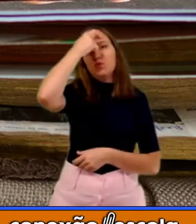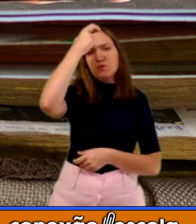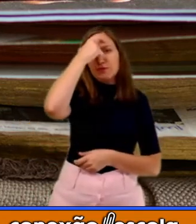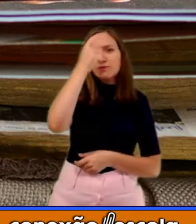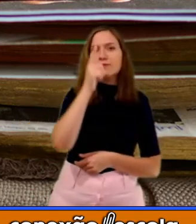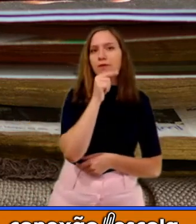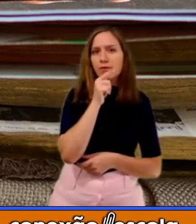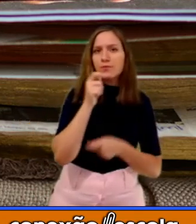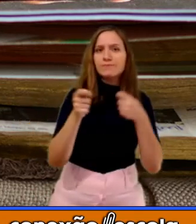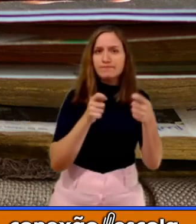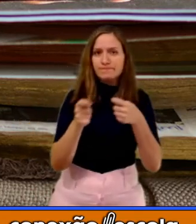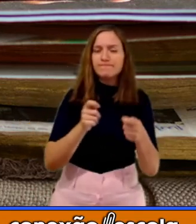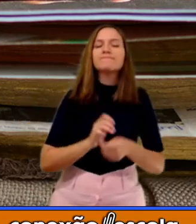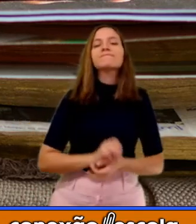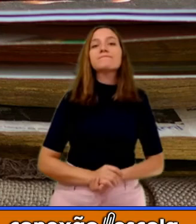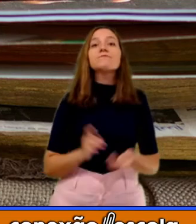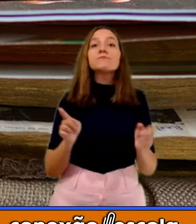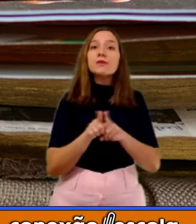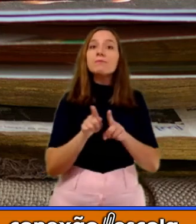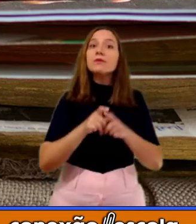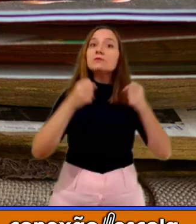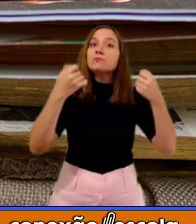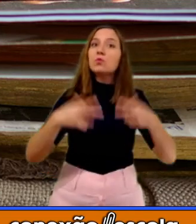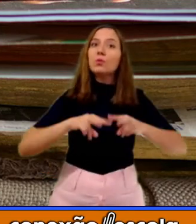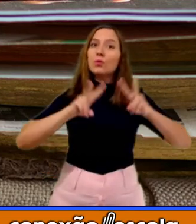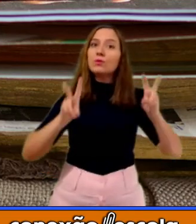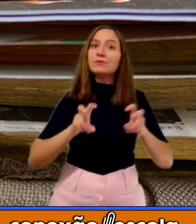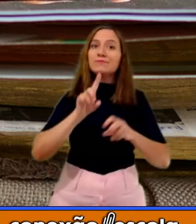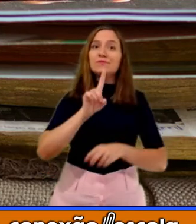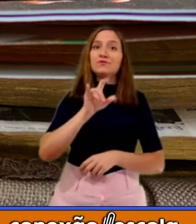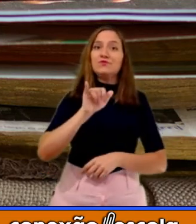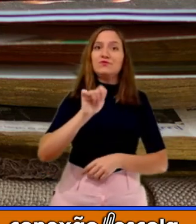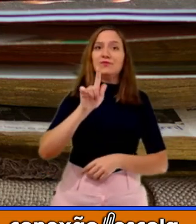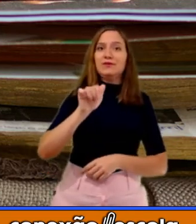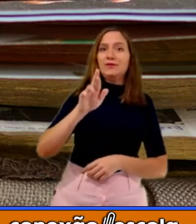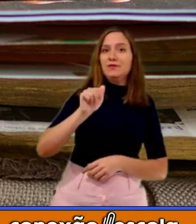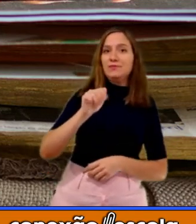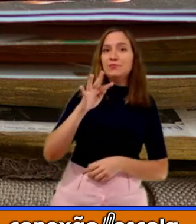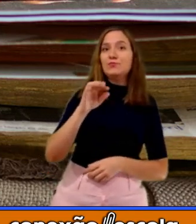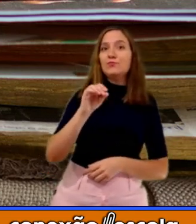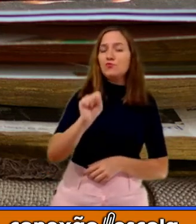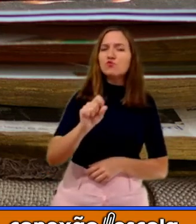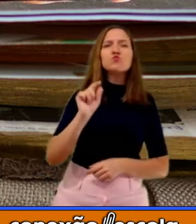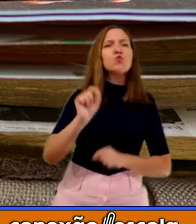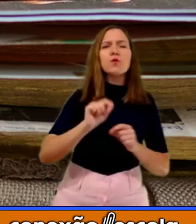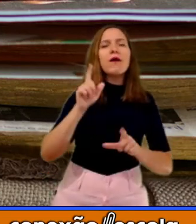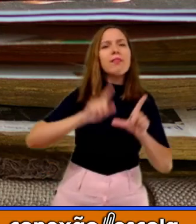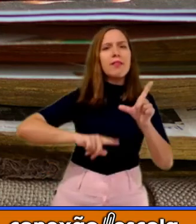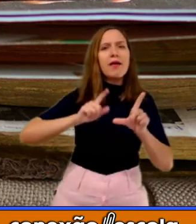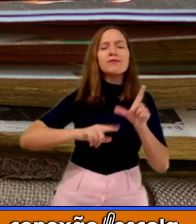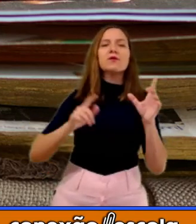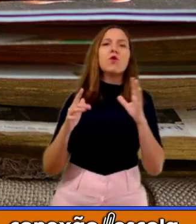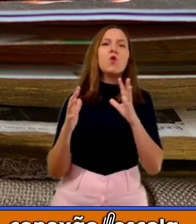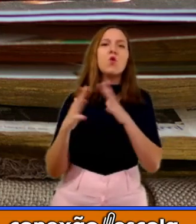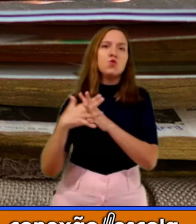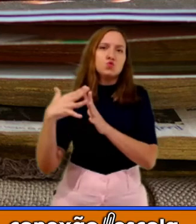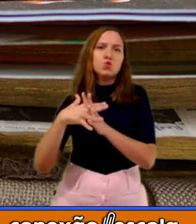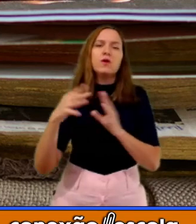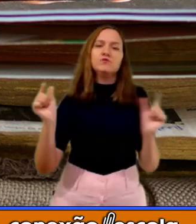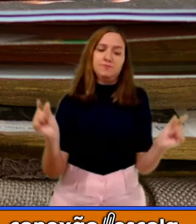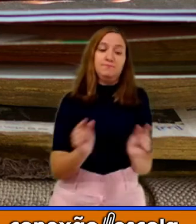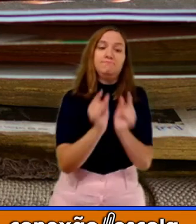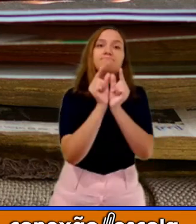a respeito dos dígrafos, que são o encontro de duas consonantais e que acabam